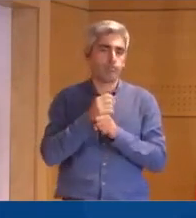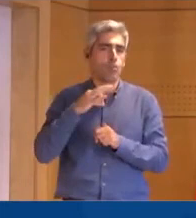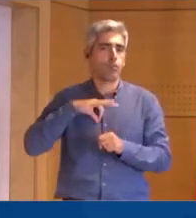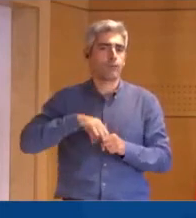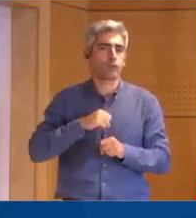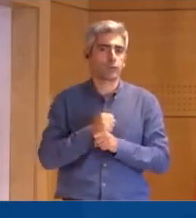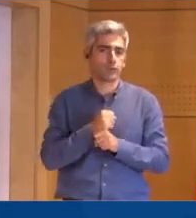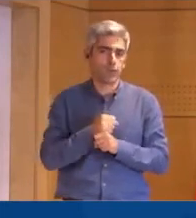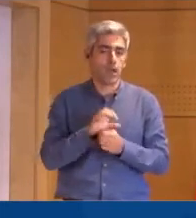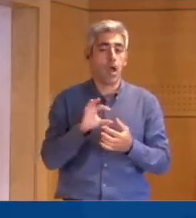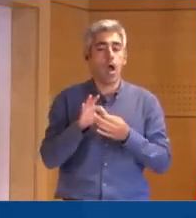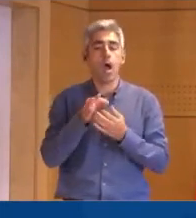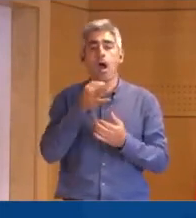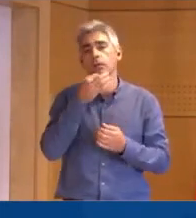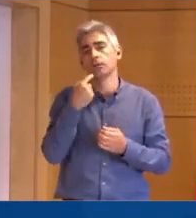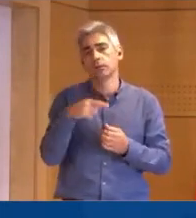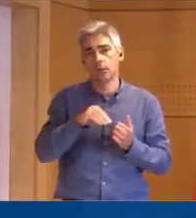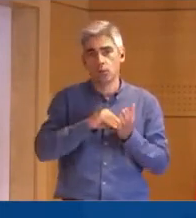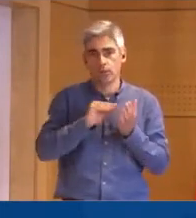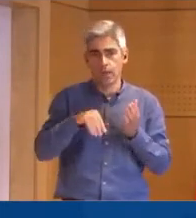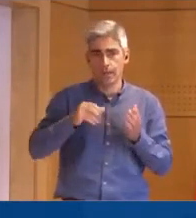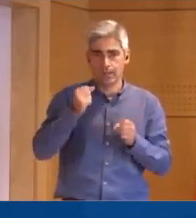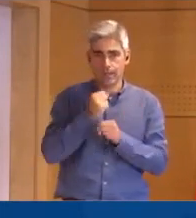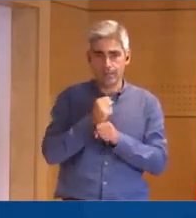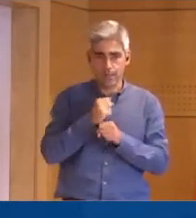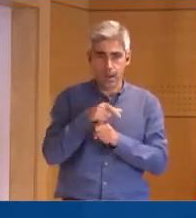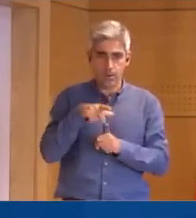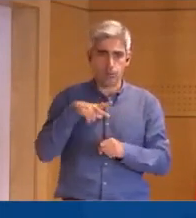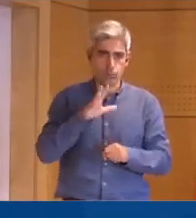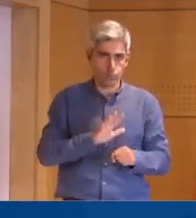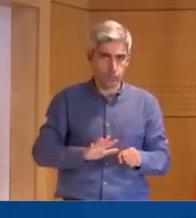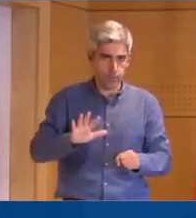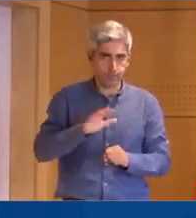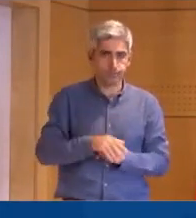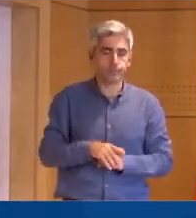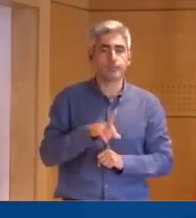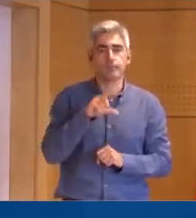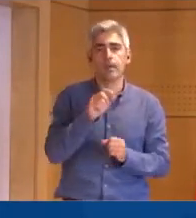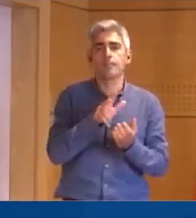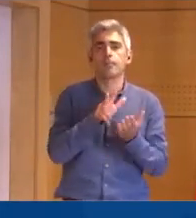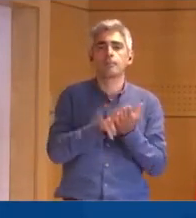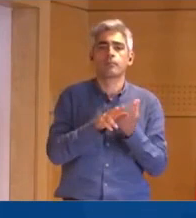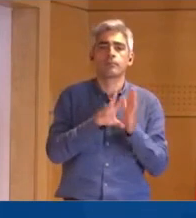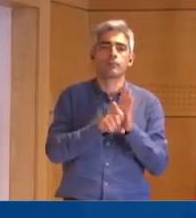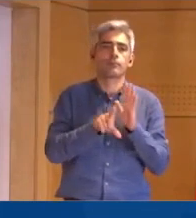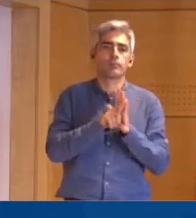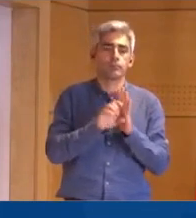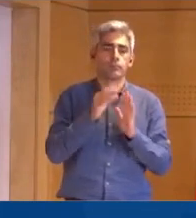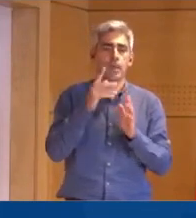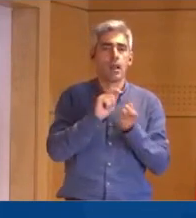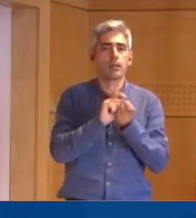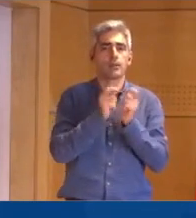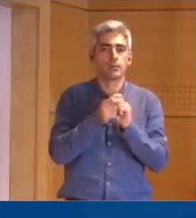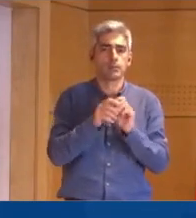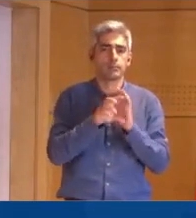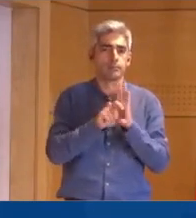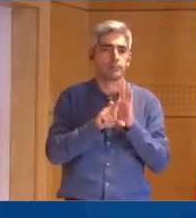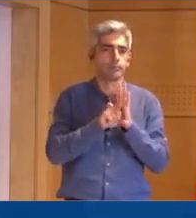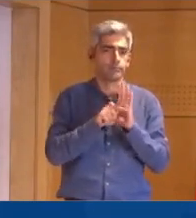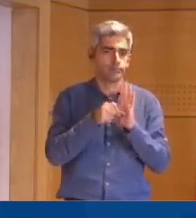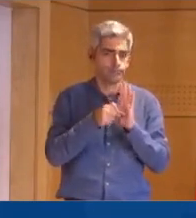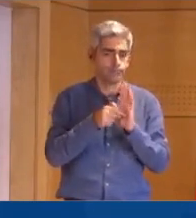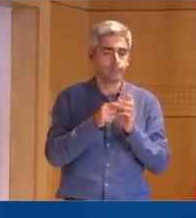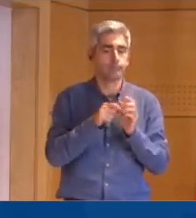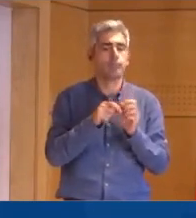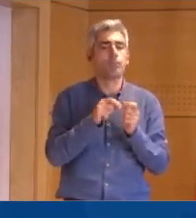profissional, ao brigo de um contrato de trabalho, no território nacional. Foi aprovado o decreto-lei que procede à primeira alteração ao diploma que regula a